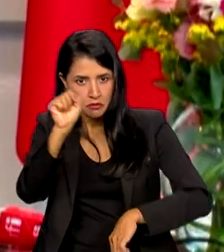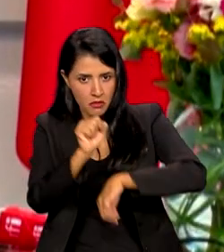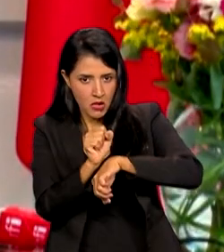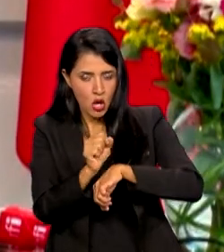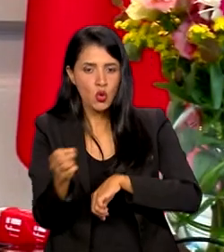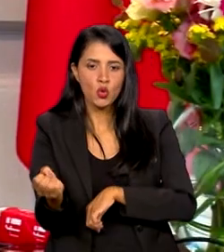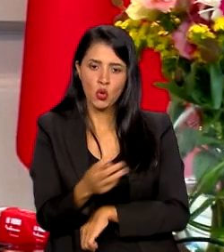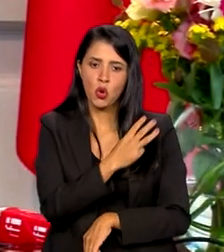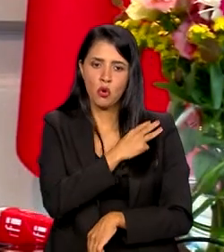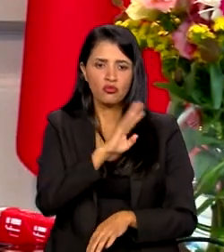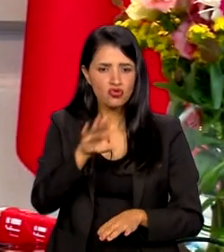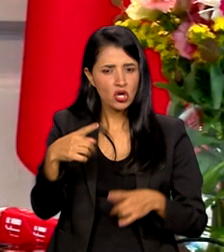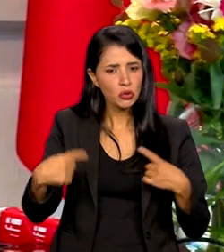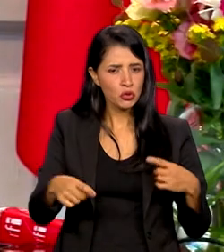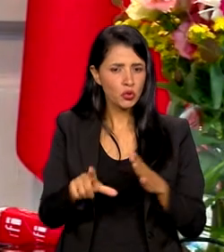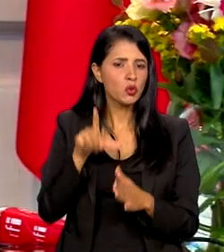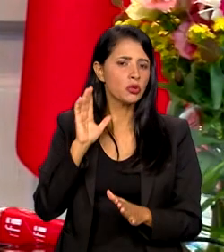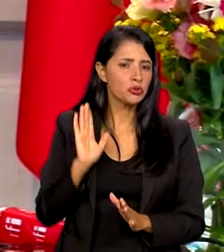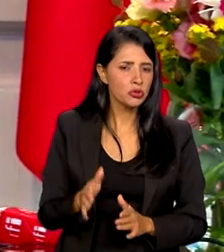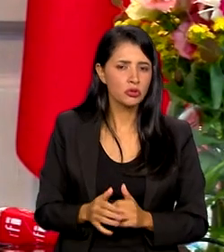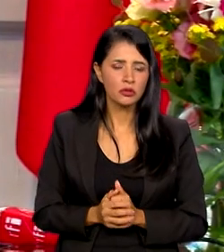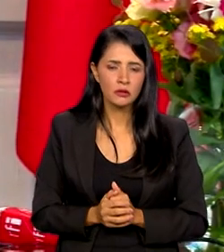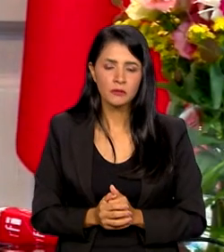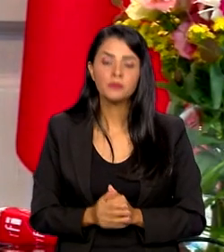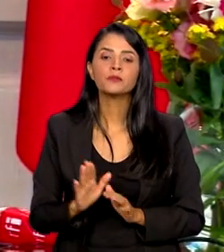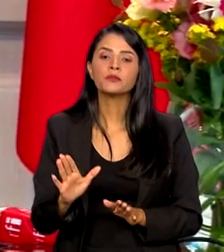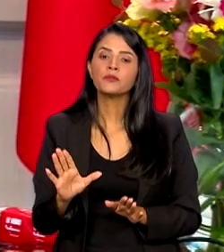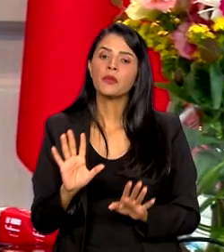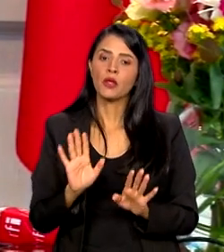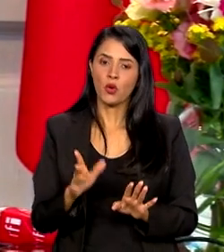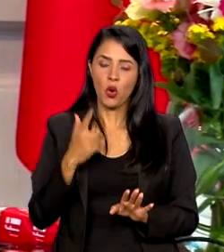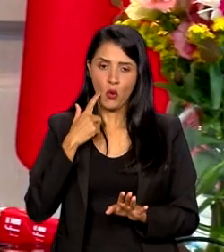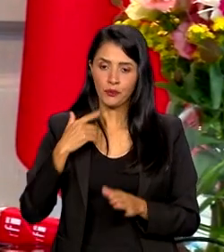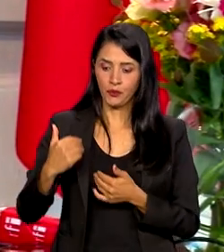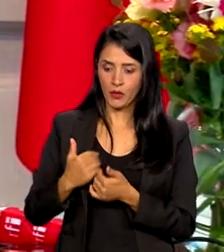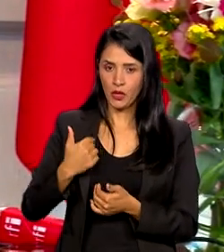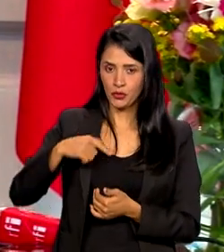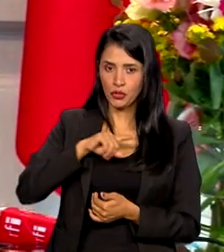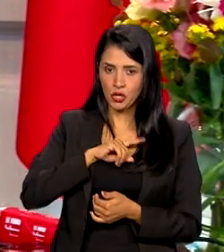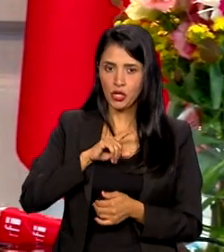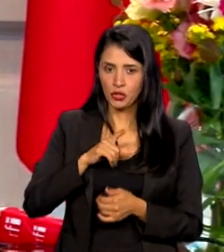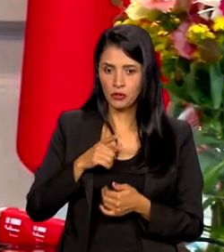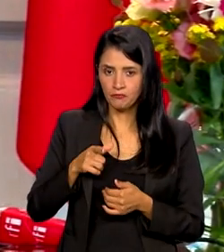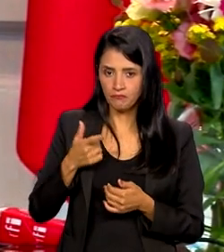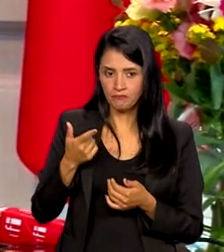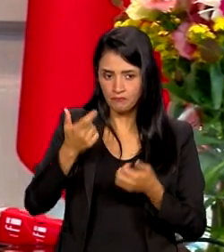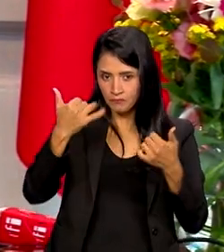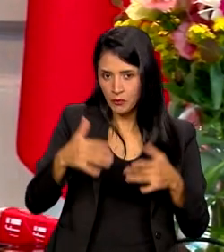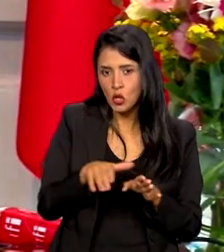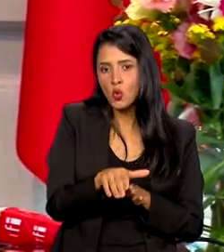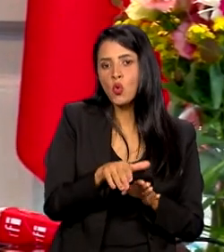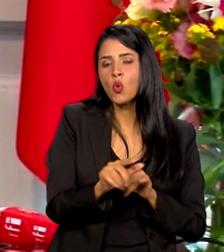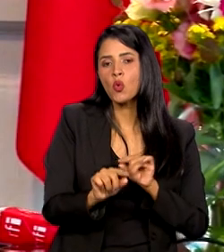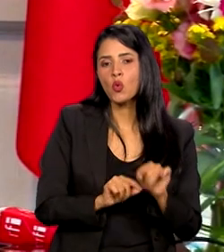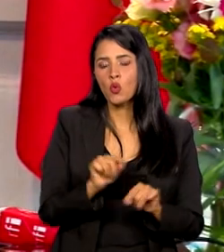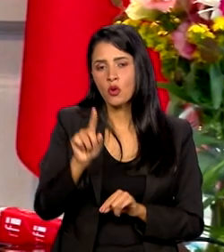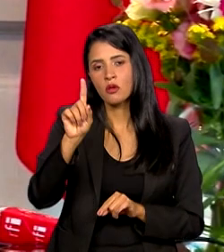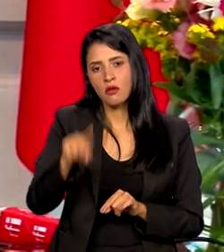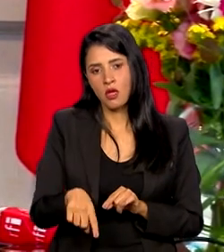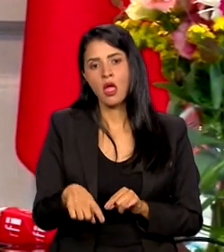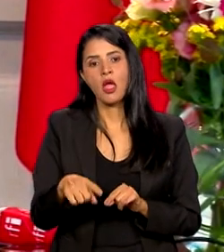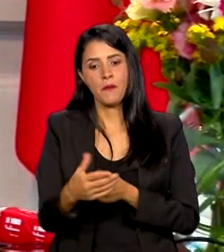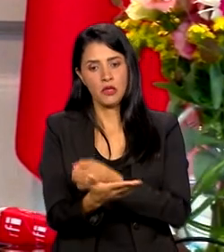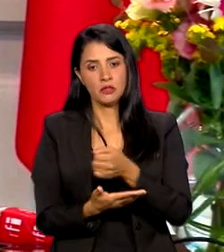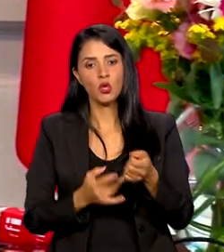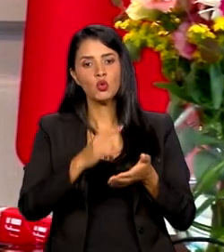já foi discutido algo a esse respeito? Não, a orientação que nós demos foi, inclusive, a partir de um documento